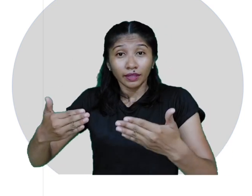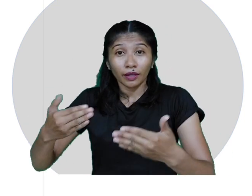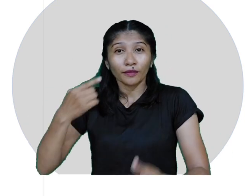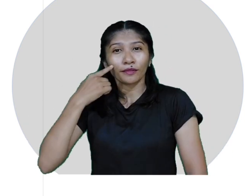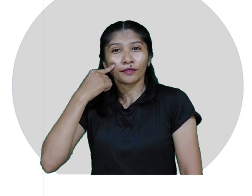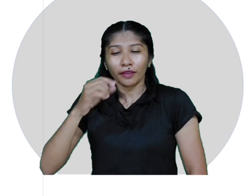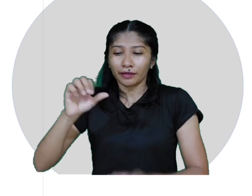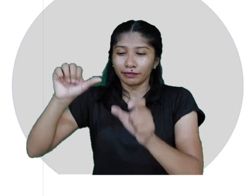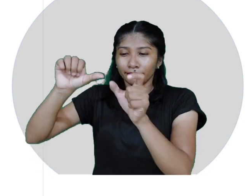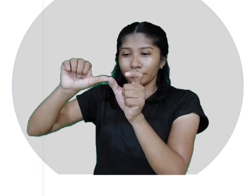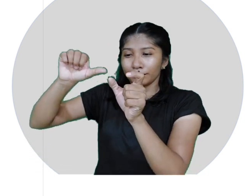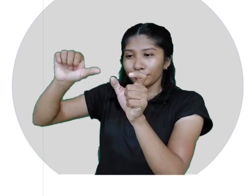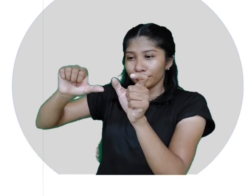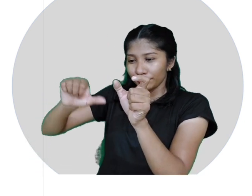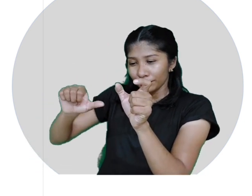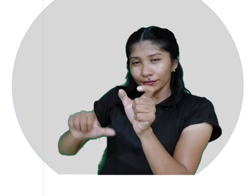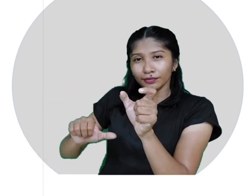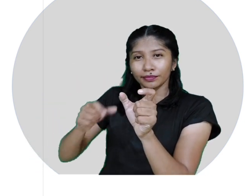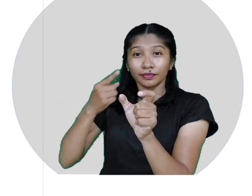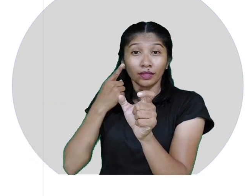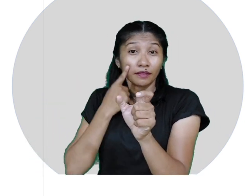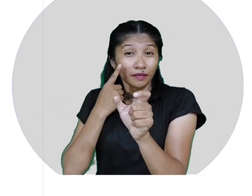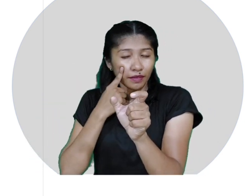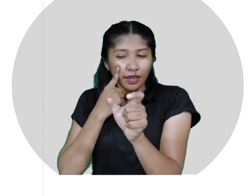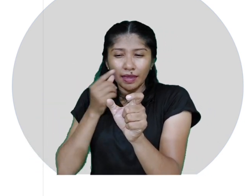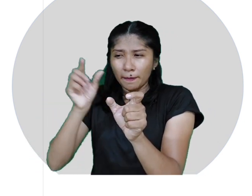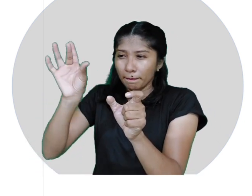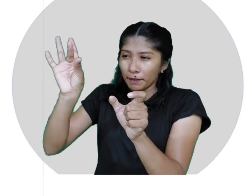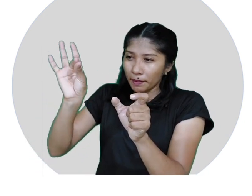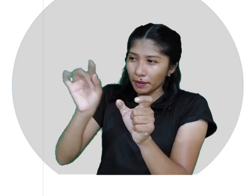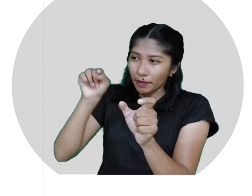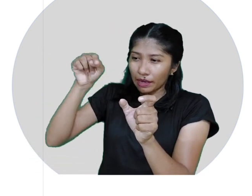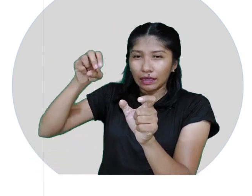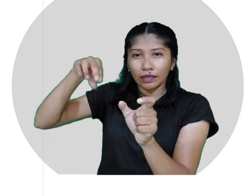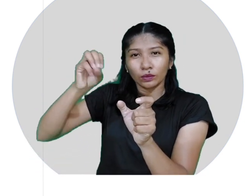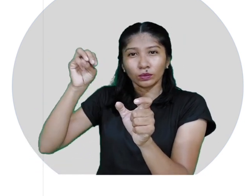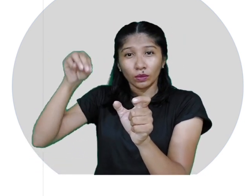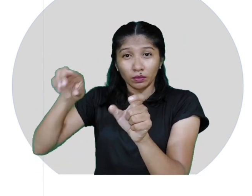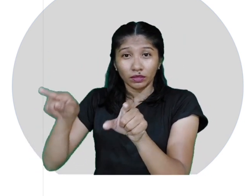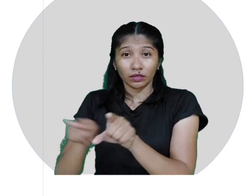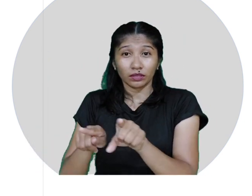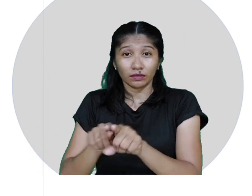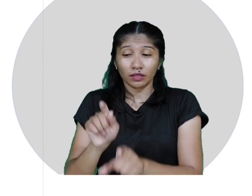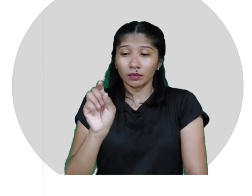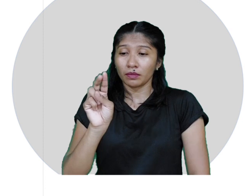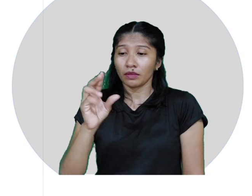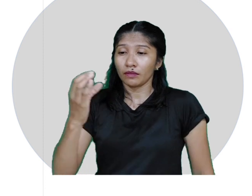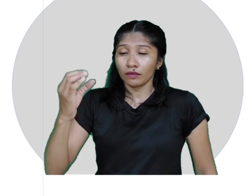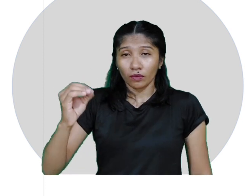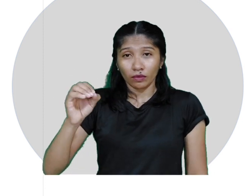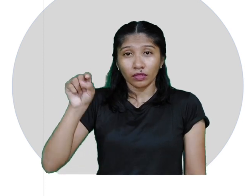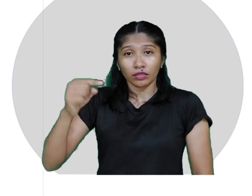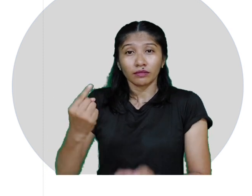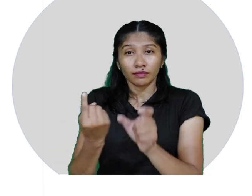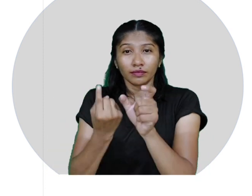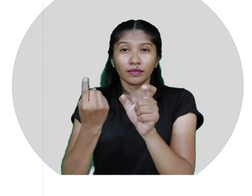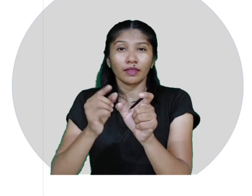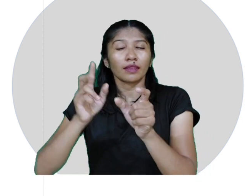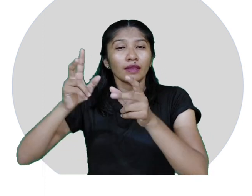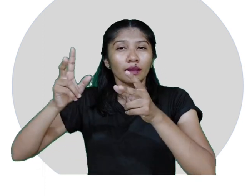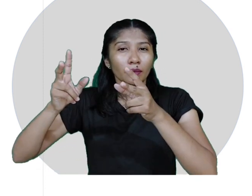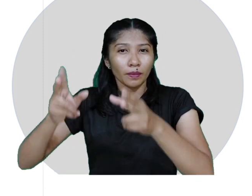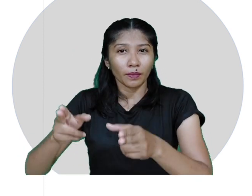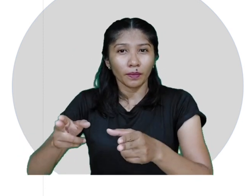declinação. Se observarmos bem, o nominativo e o vocativo singular é exatamente